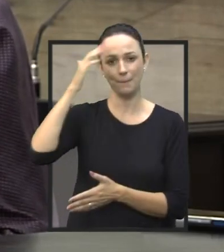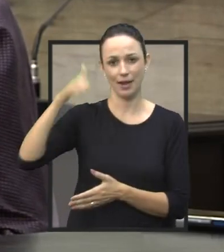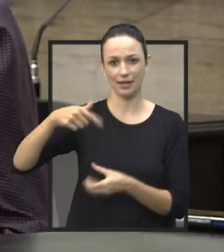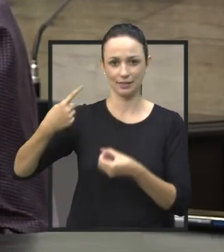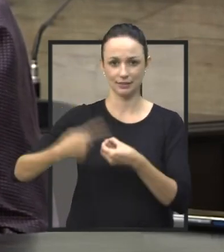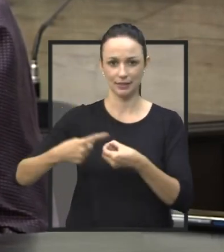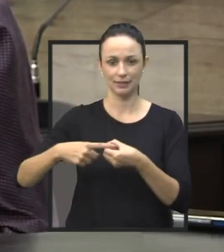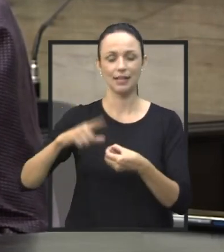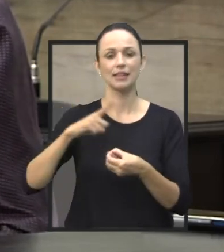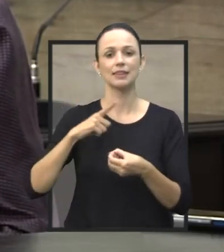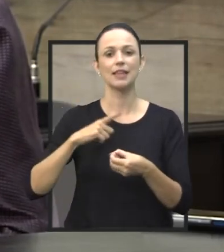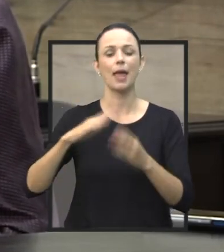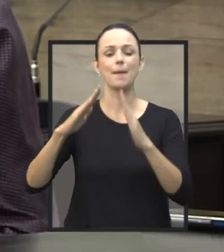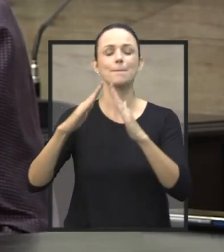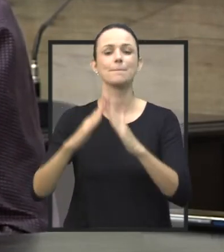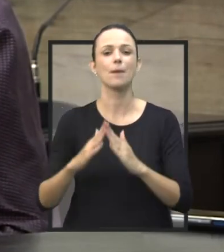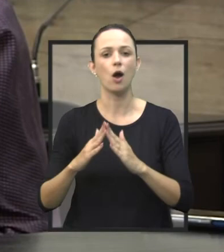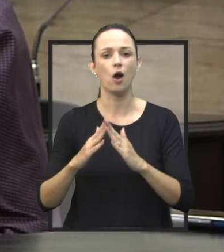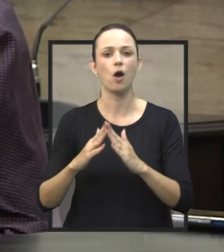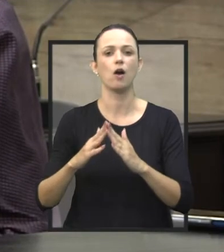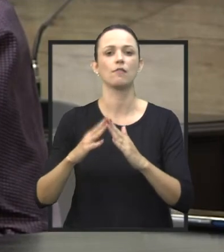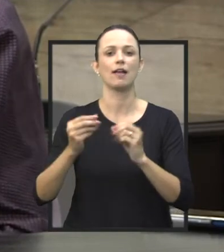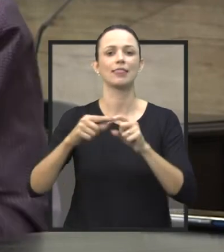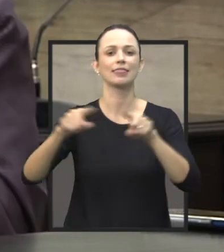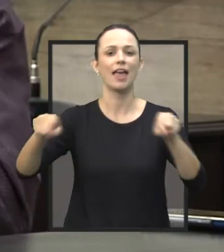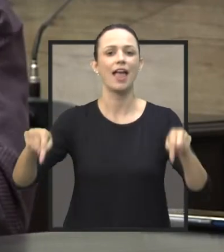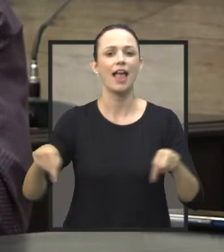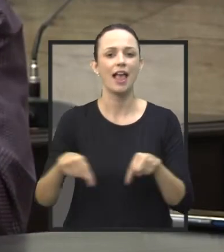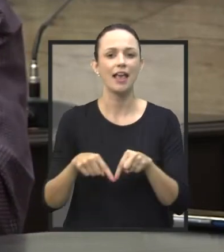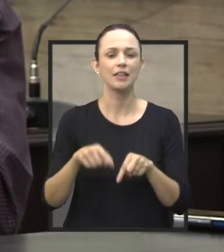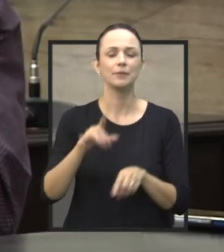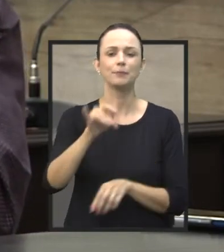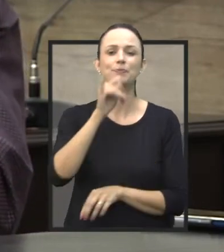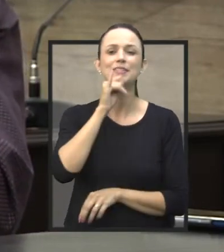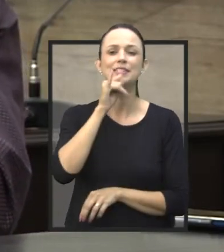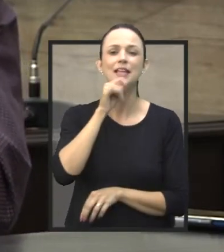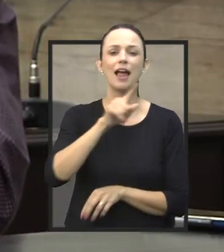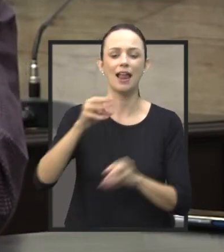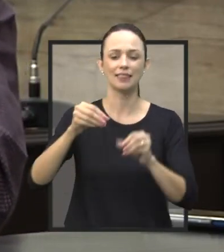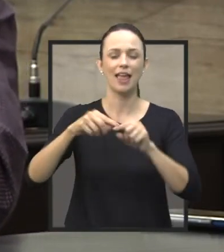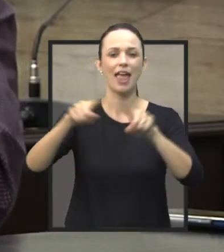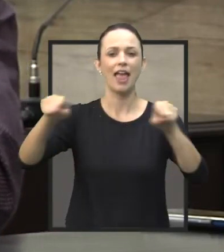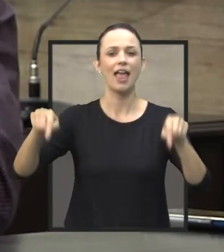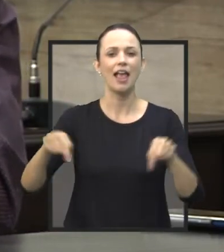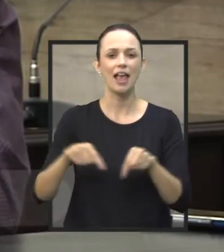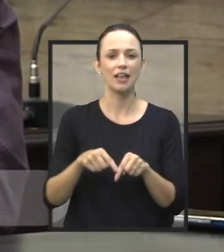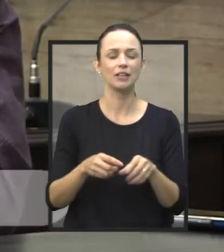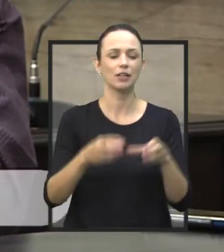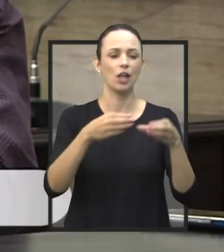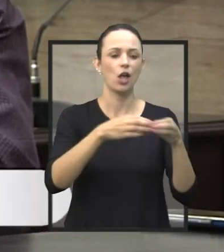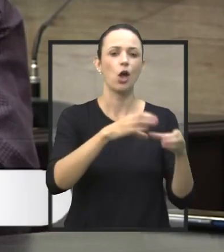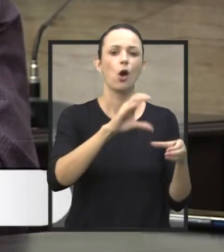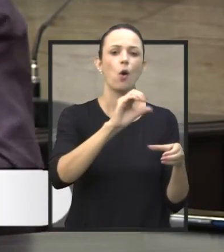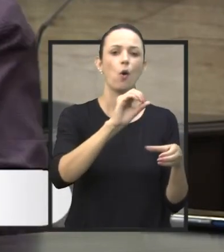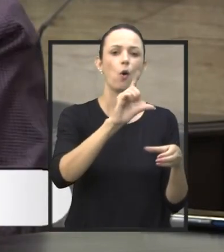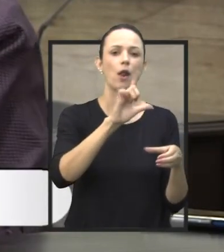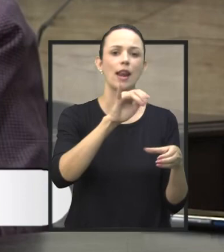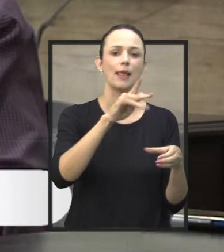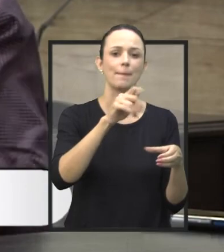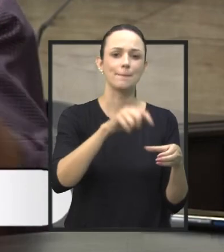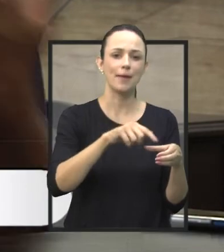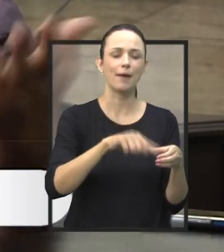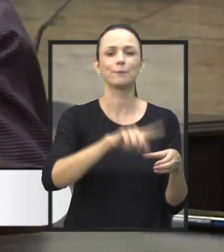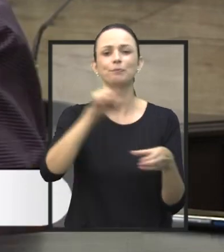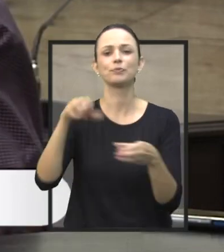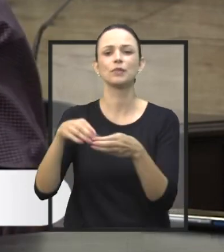imóveis aqui, terrenos, como exemplo aquele que é um terreno grande que está entre o Jardim Olímpia e o Sila, lá em